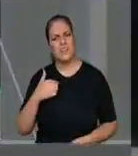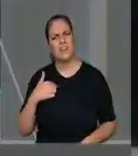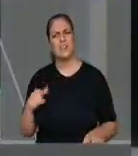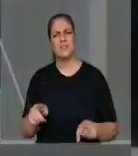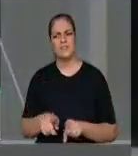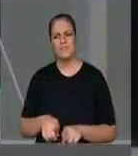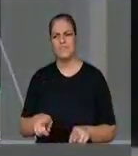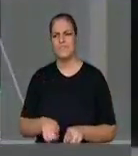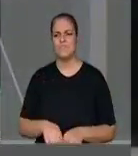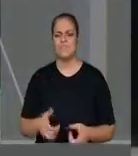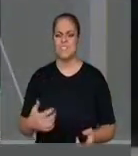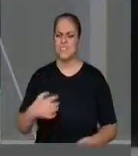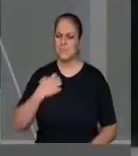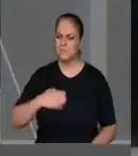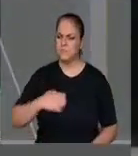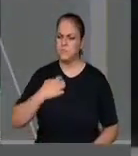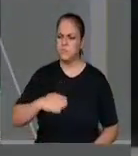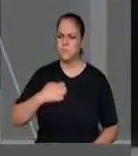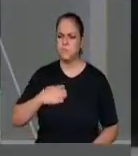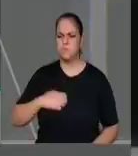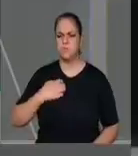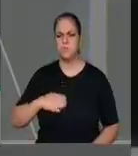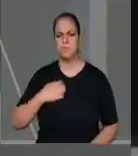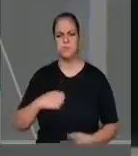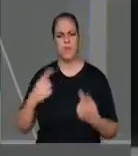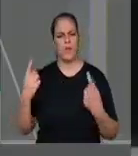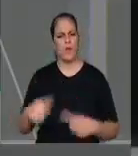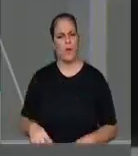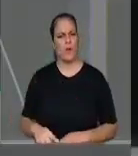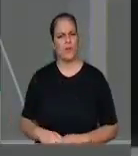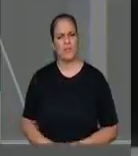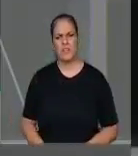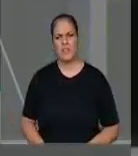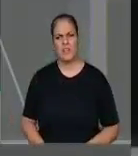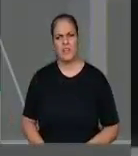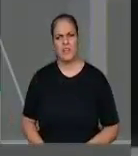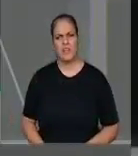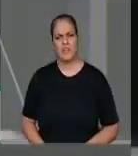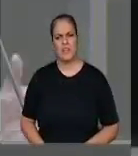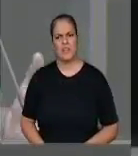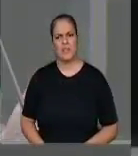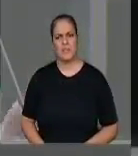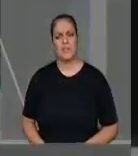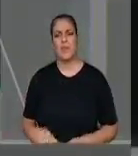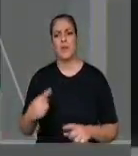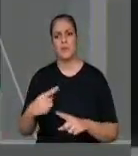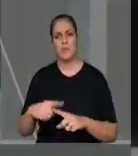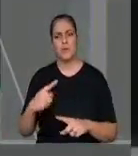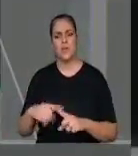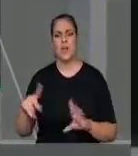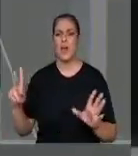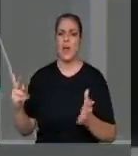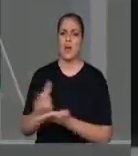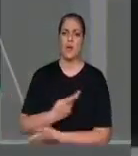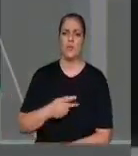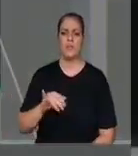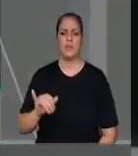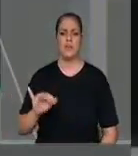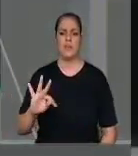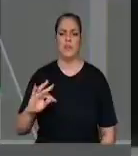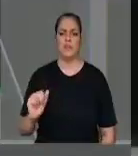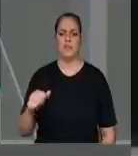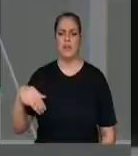repúdio ao ato cometido pelo Itamaraty, um ato aparentemente legal,